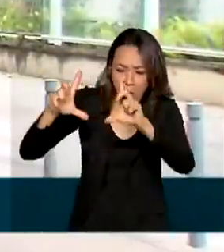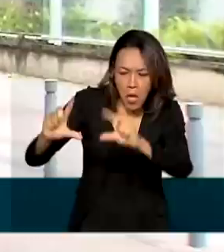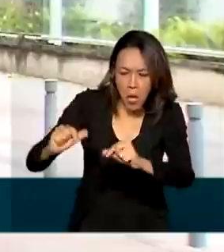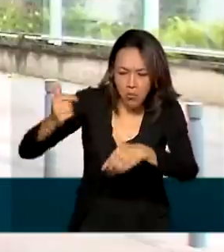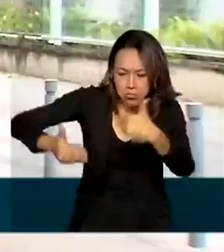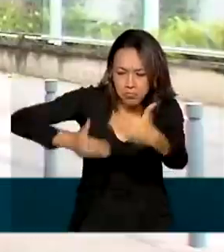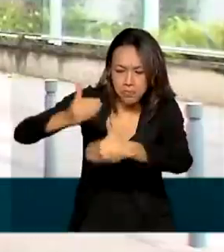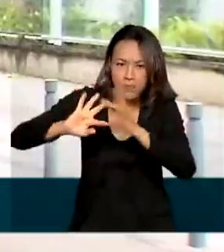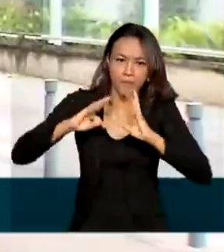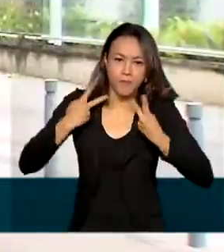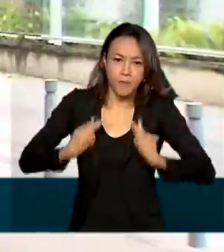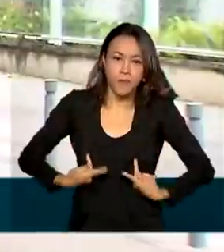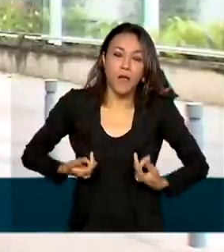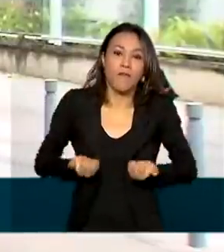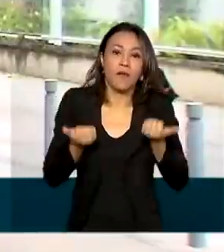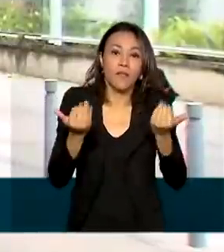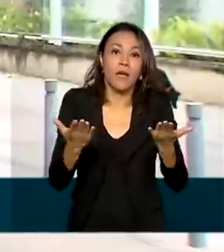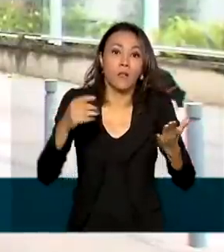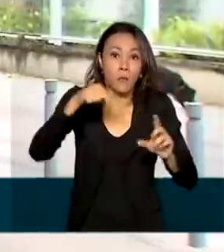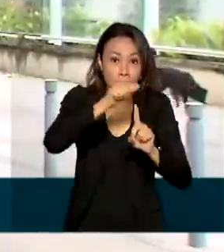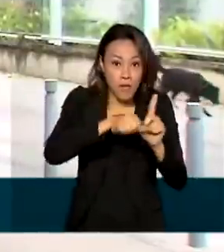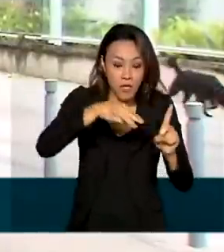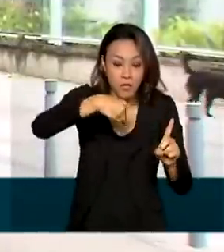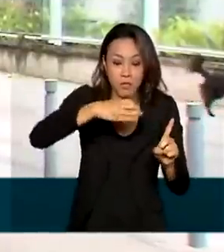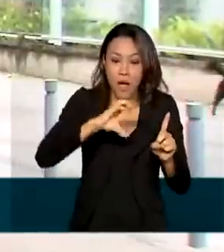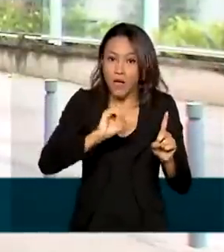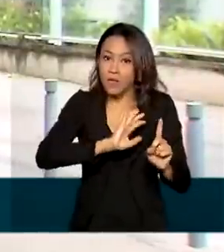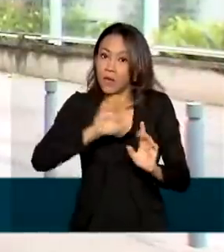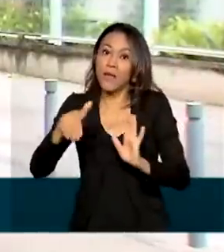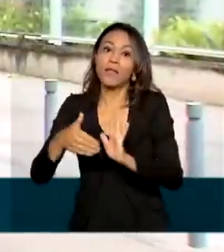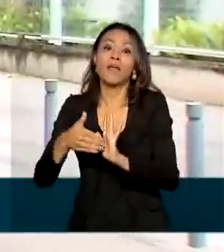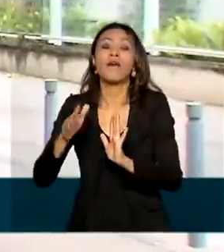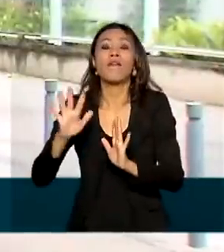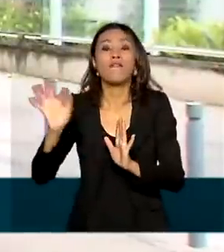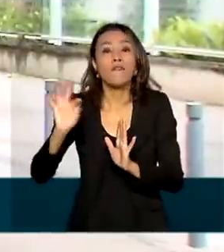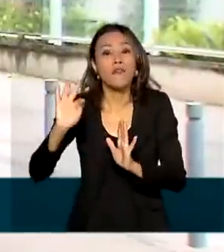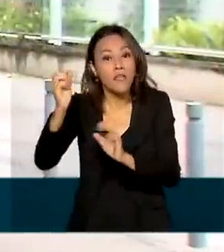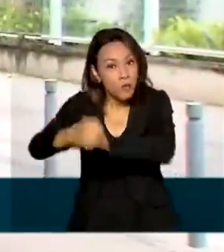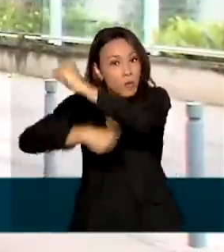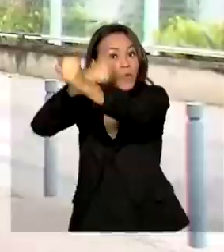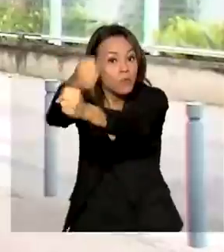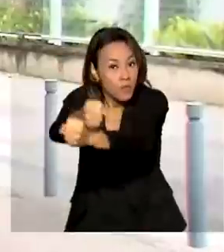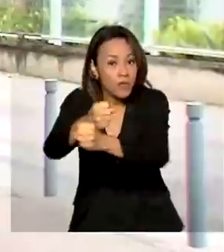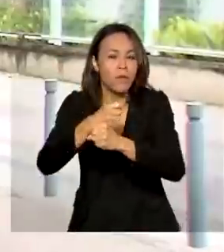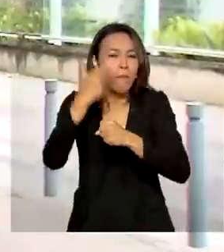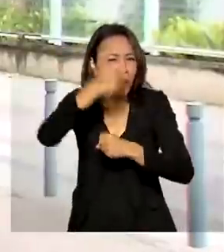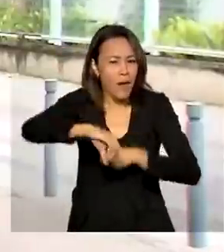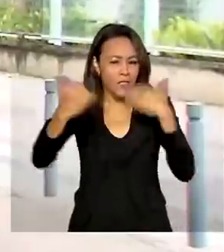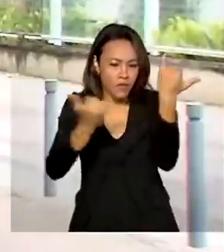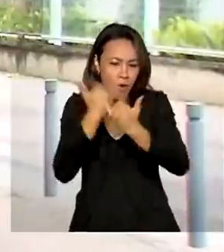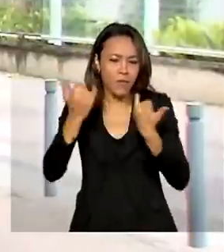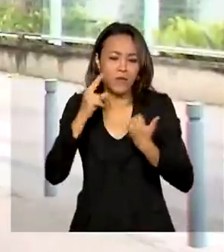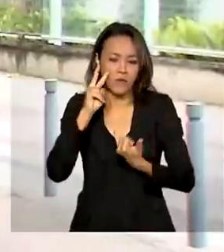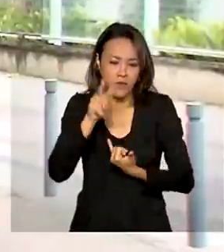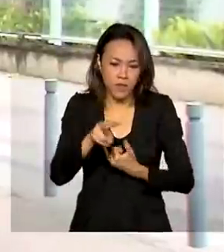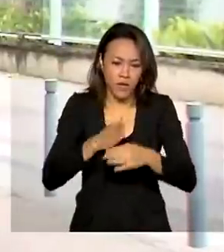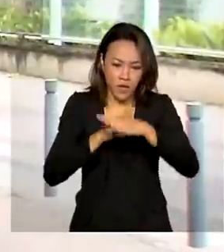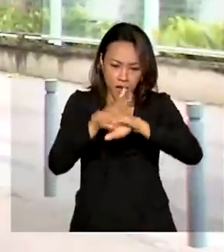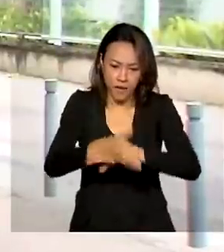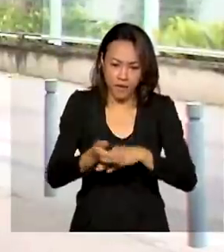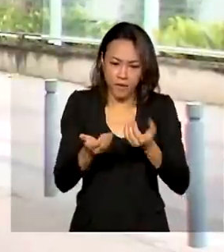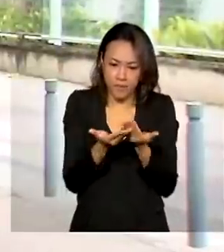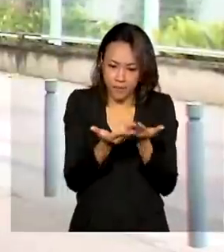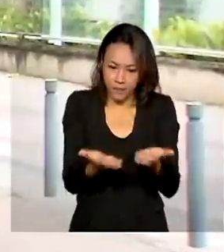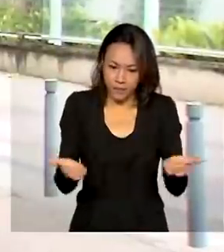As bolsas vão ser concedidas entre março deste ano e fevereiro do ano que vem. Outras informações no site da CAPES, www.gov